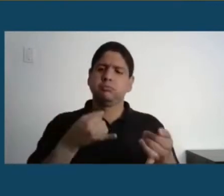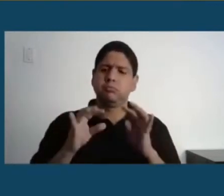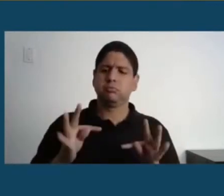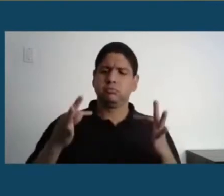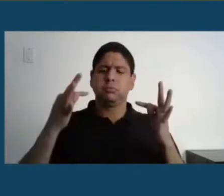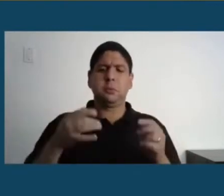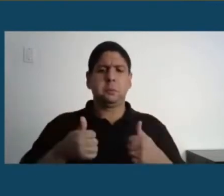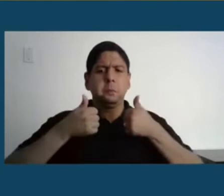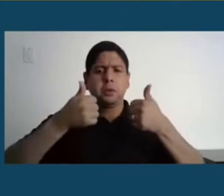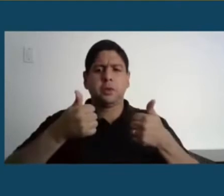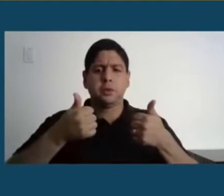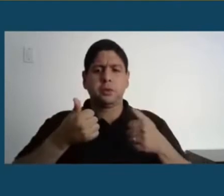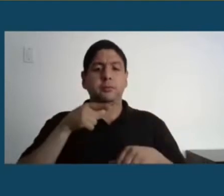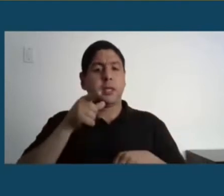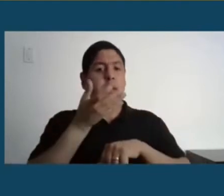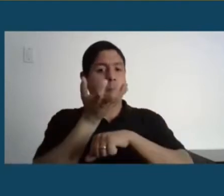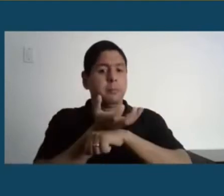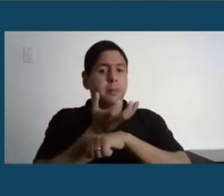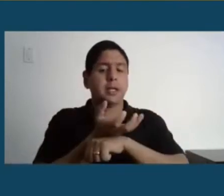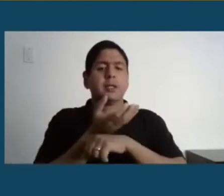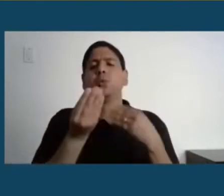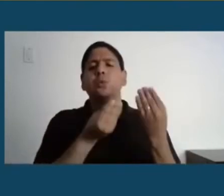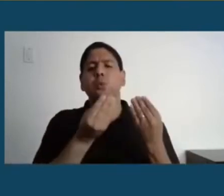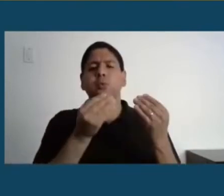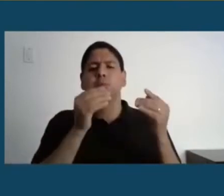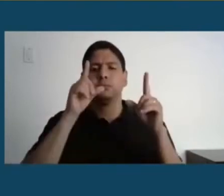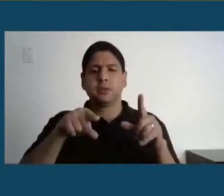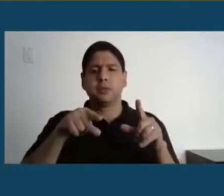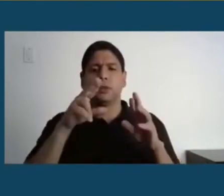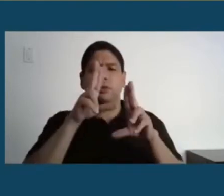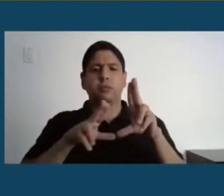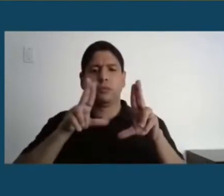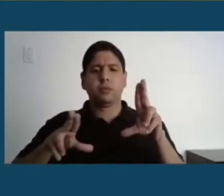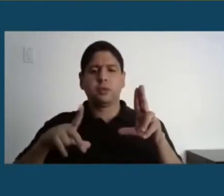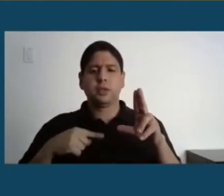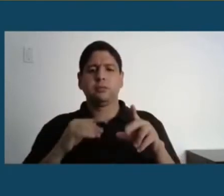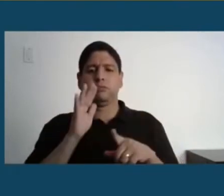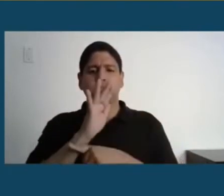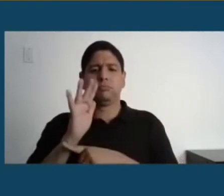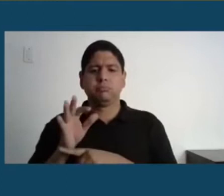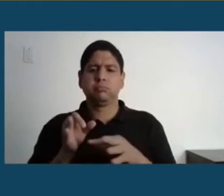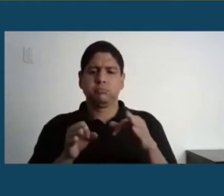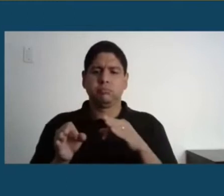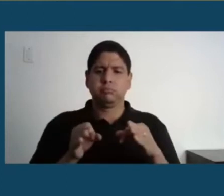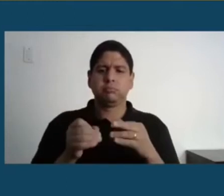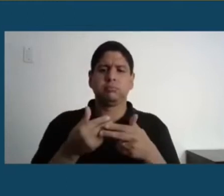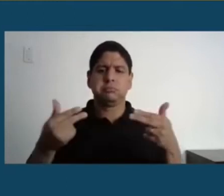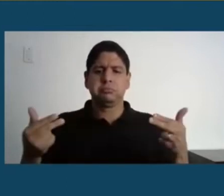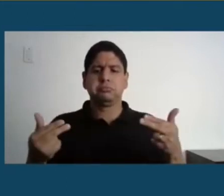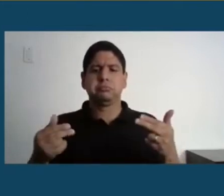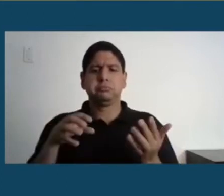parque, ele funciona mais ou menos assim, a UFRJ, ela interagia com o governo e com outras organizações de uma